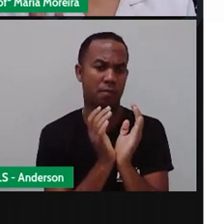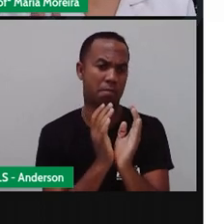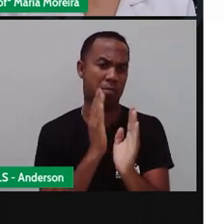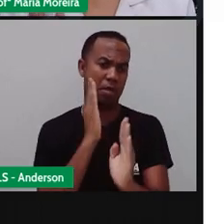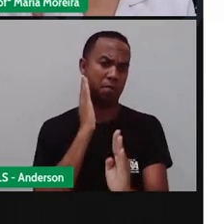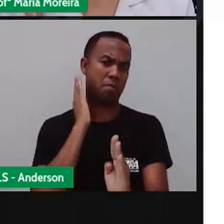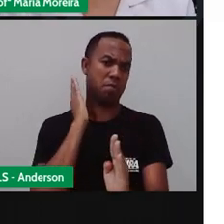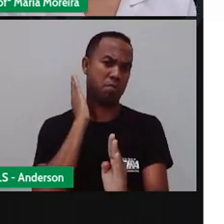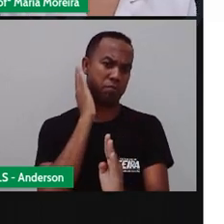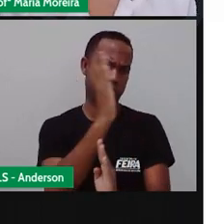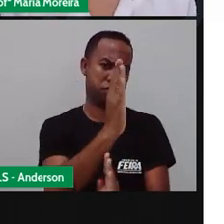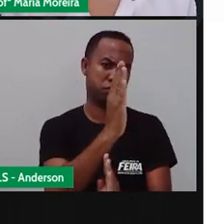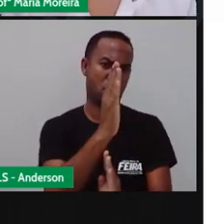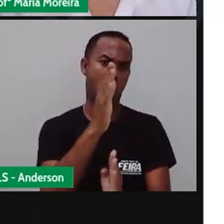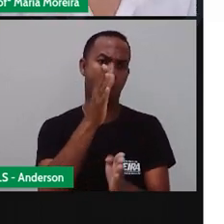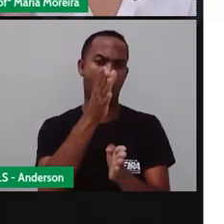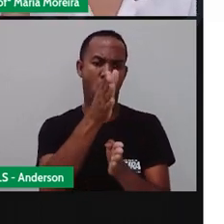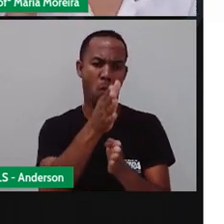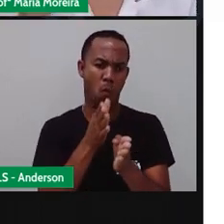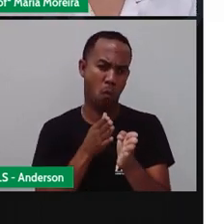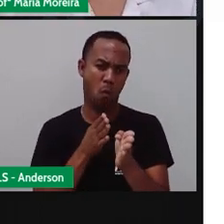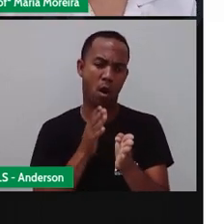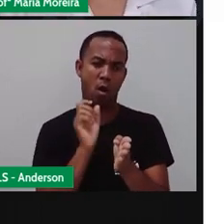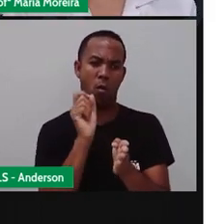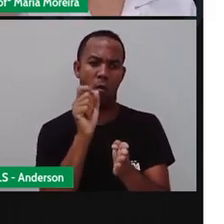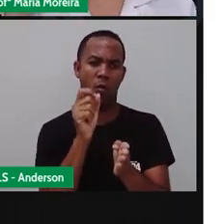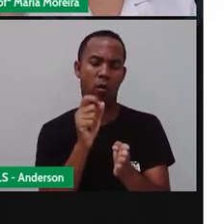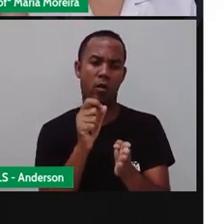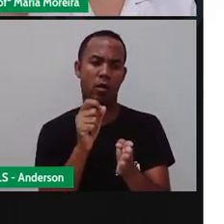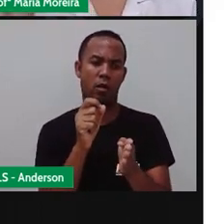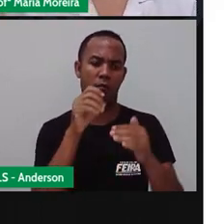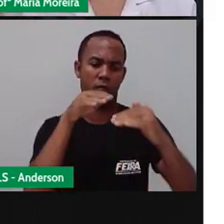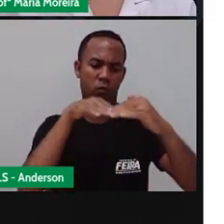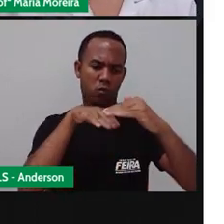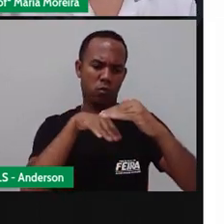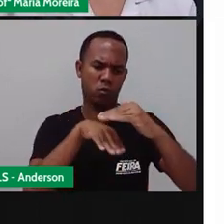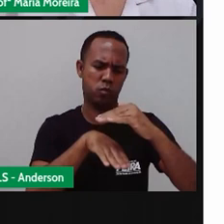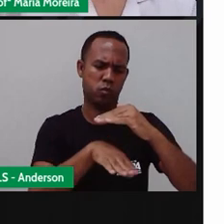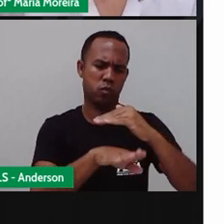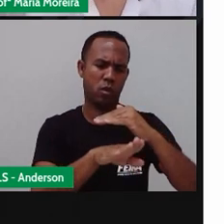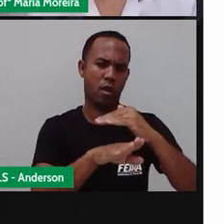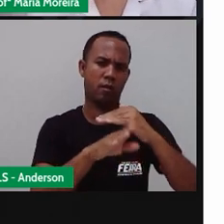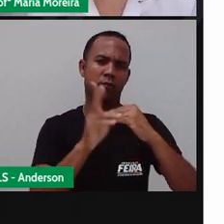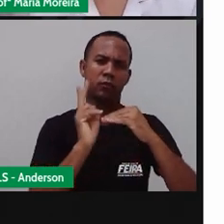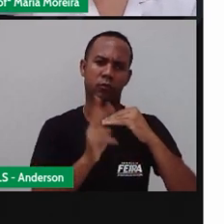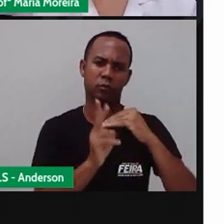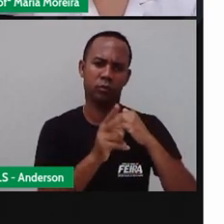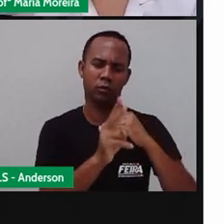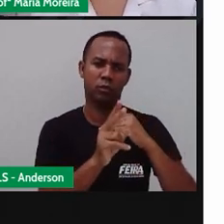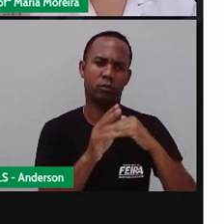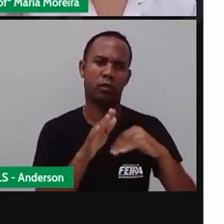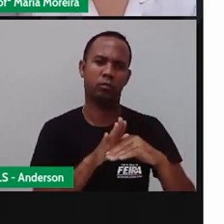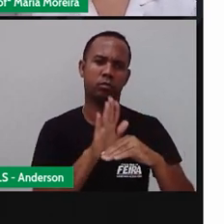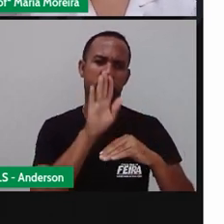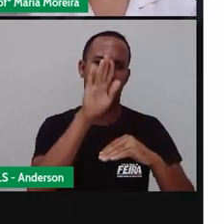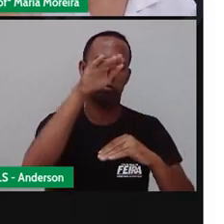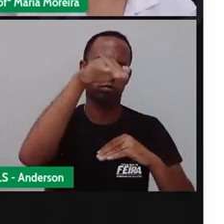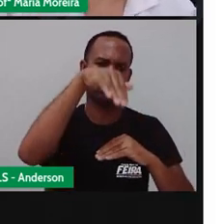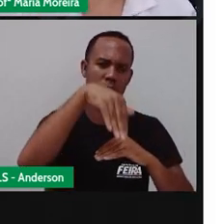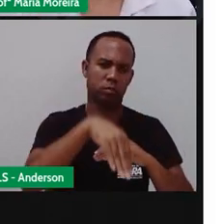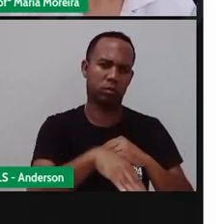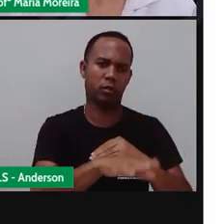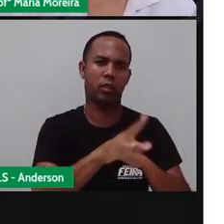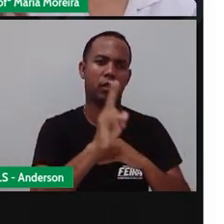vá o direto, né? Vai passar pelo túnel, ali a trincheira, direto. Vai subir o viaduto, ó, pá,